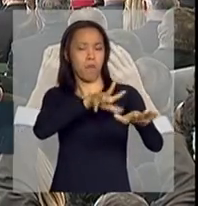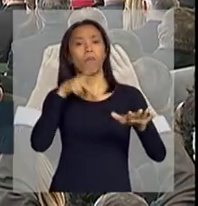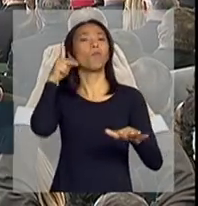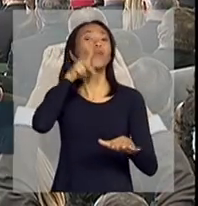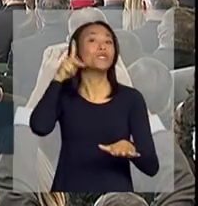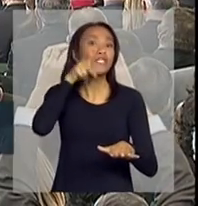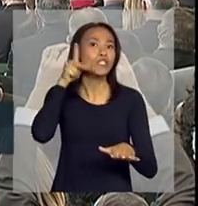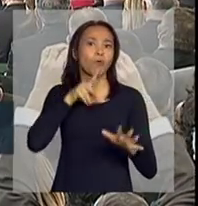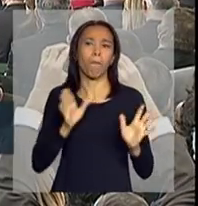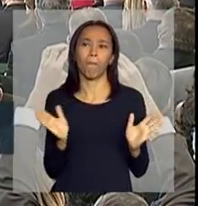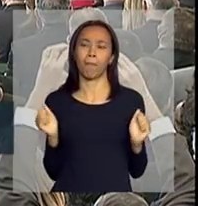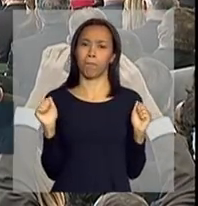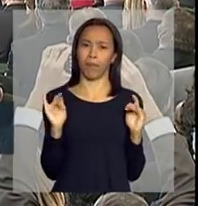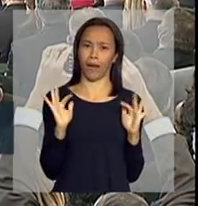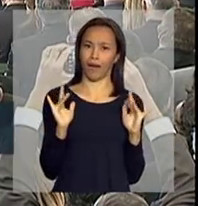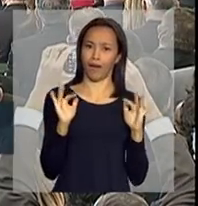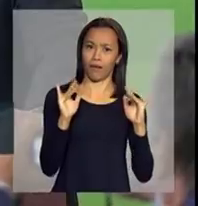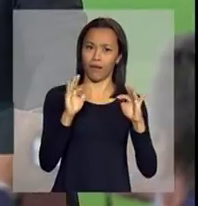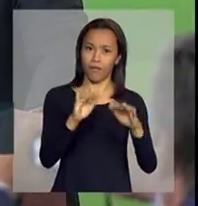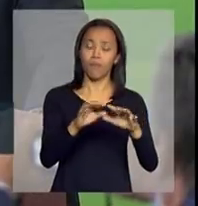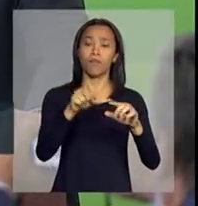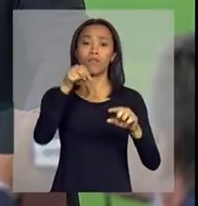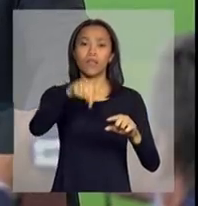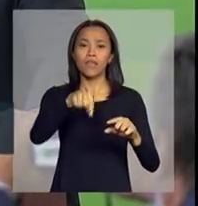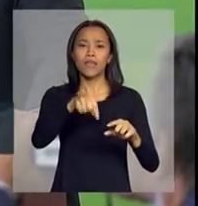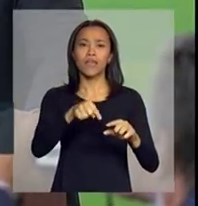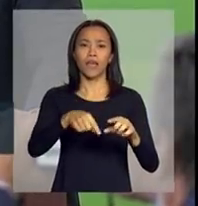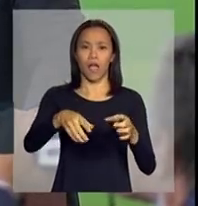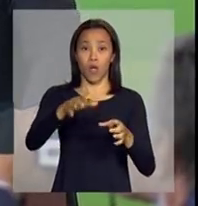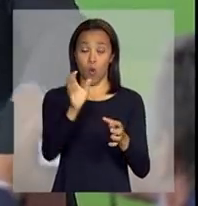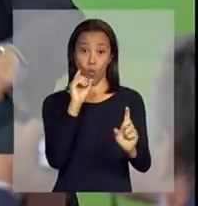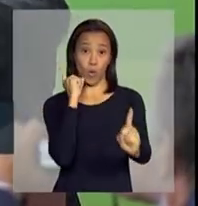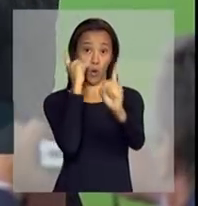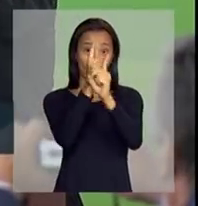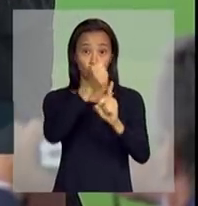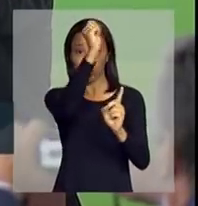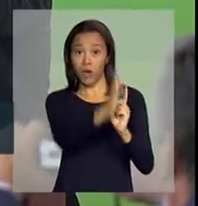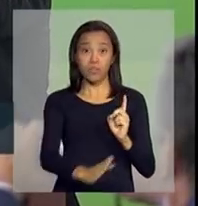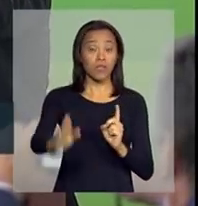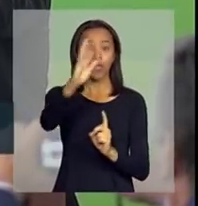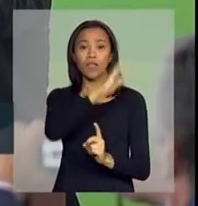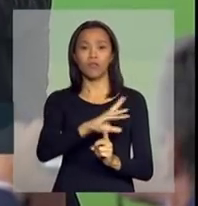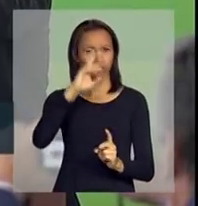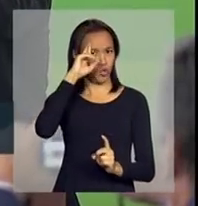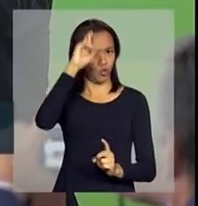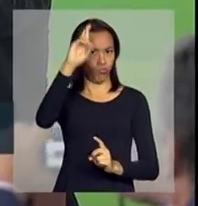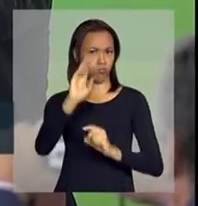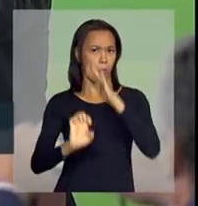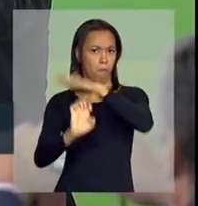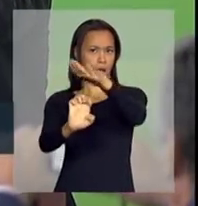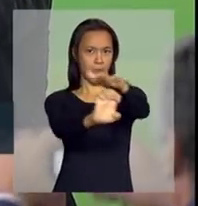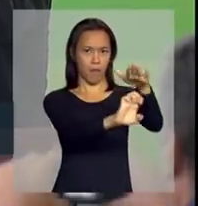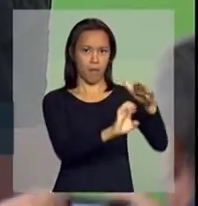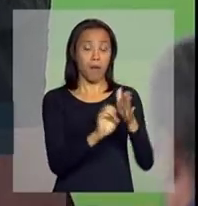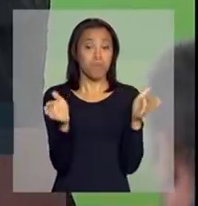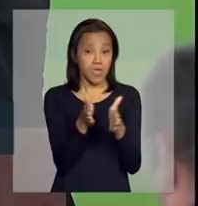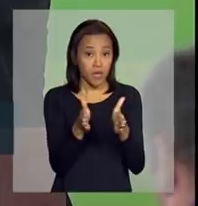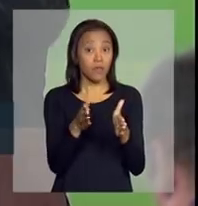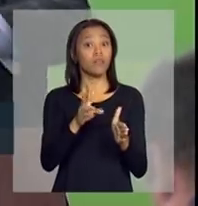que foi o Congresso Brasileiro das Pequenas Empresas e muitos companheiros que aqui estão